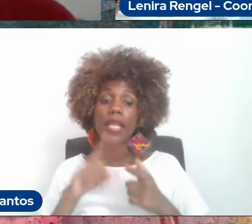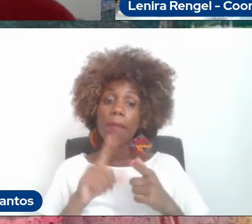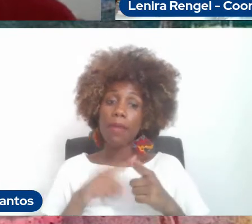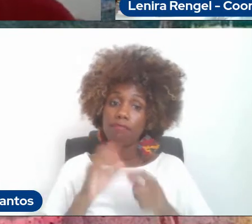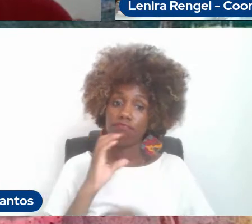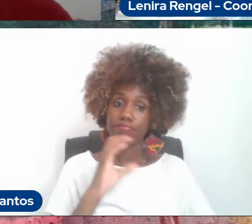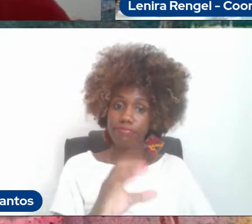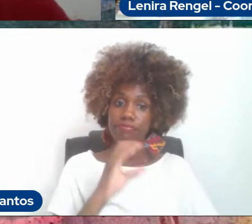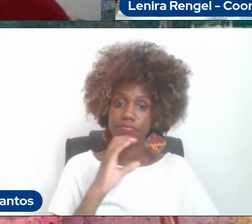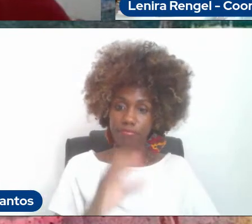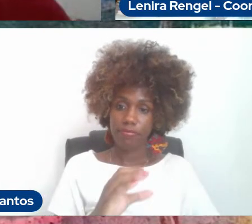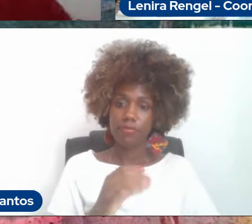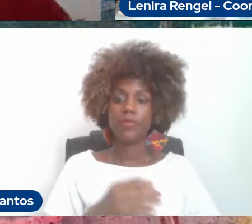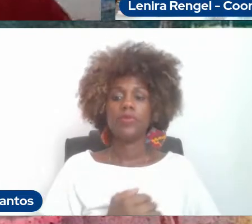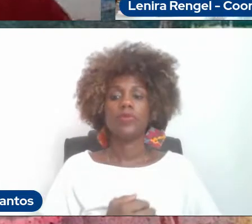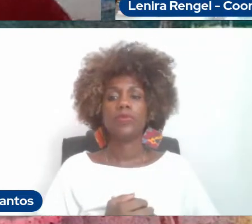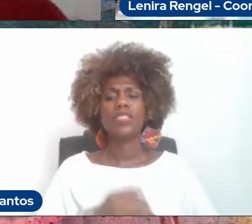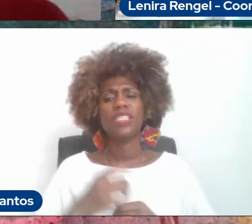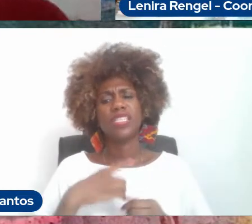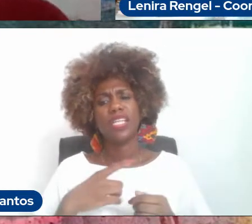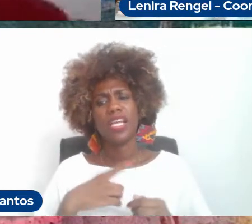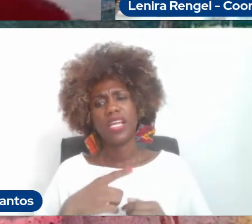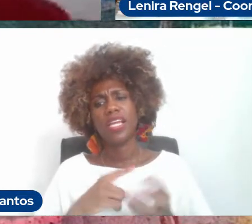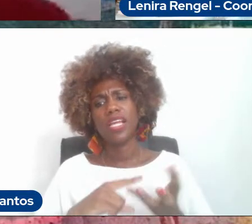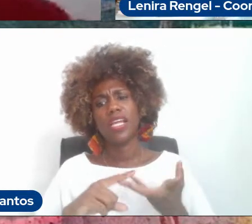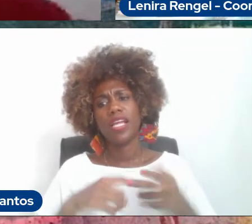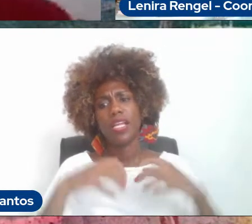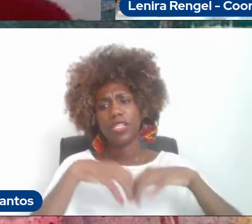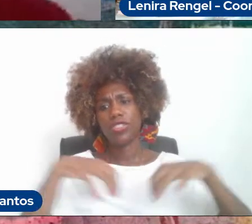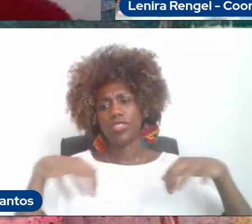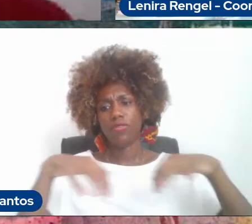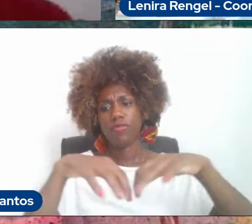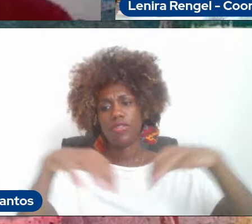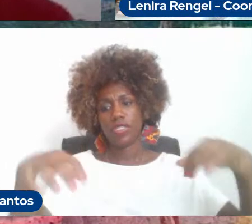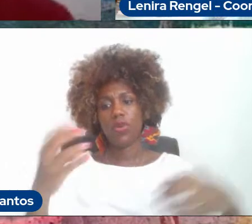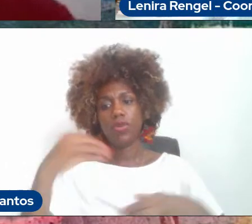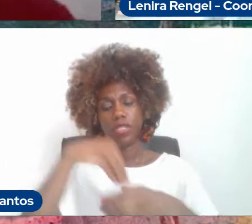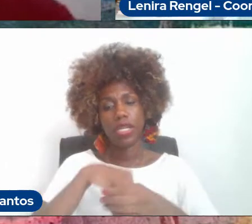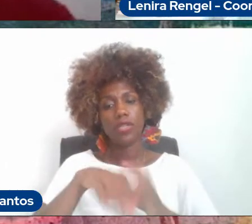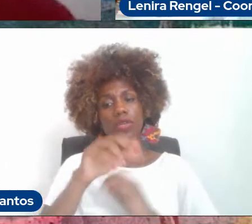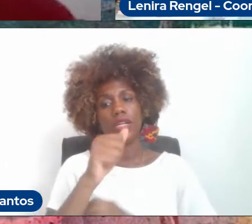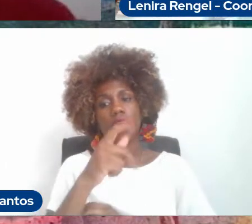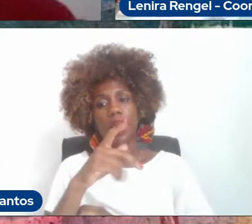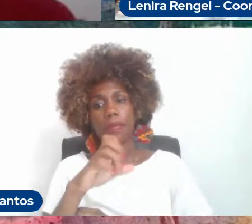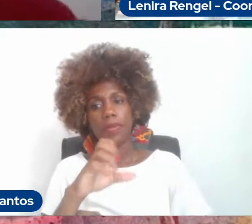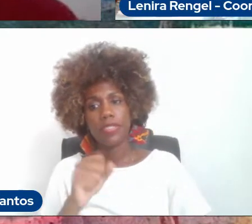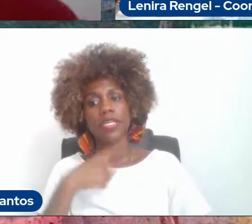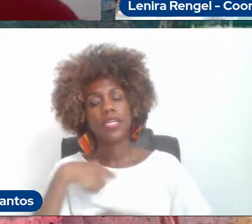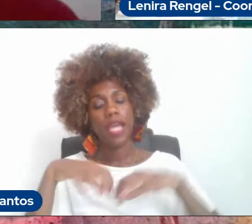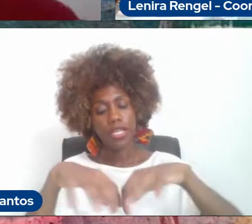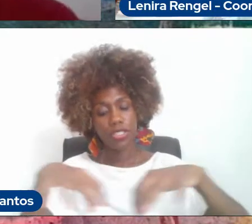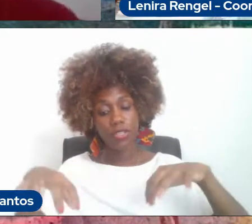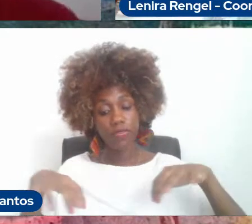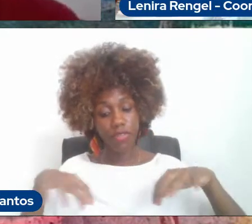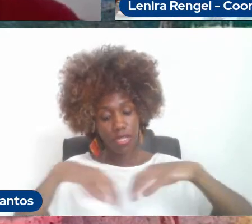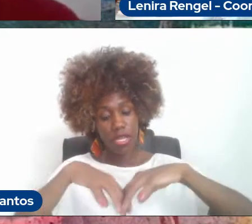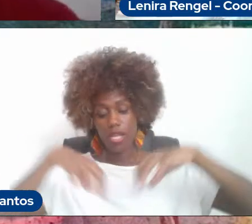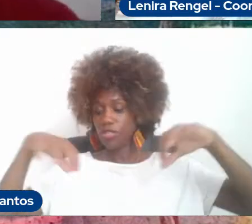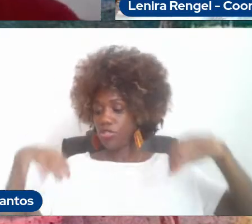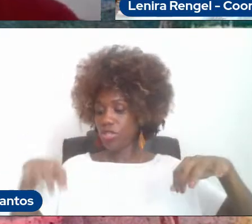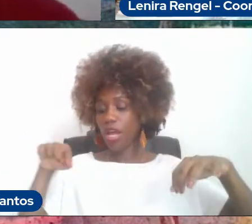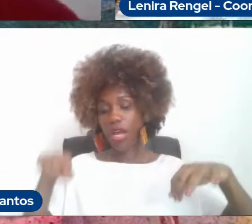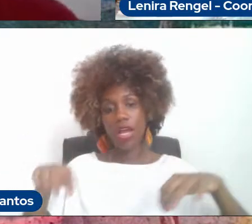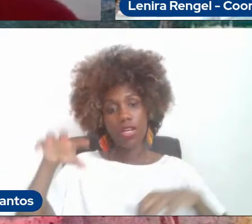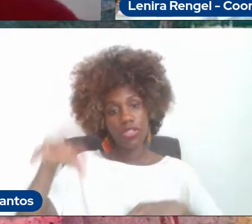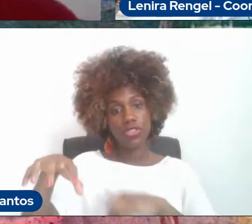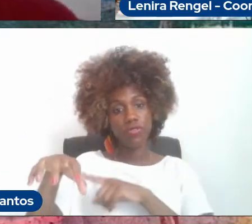Então, existem diversas divisões dentro da CAPES, existe uma divisão que é a divisão de avaliação, que talvez seja a